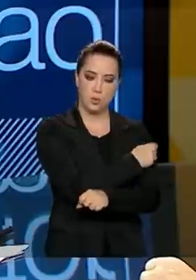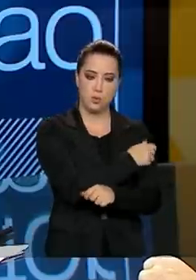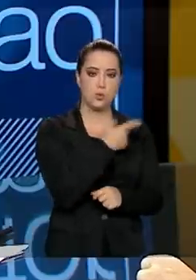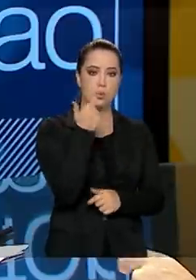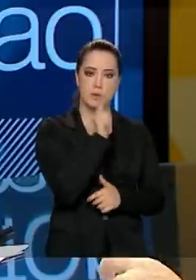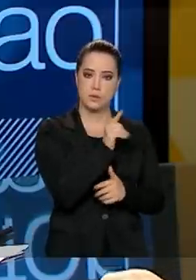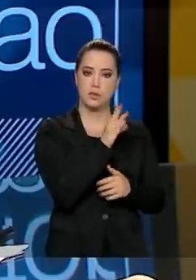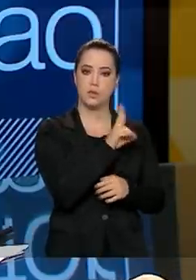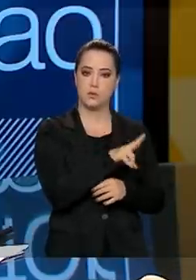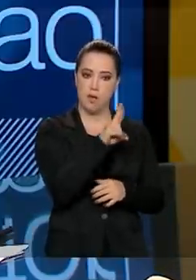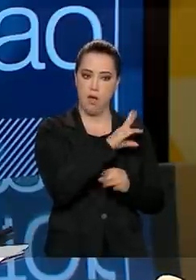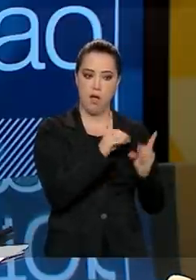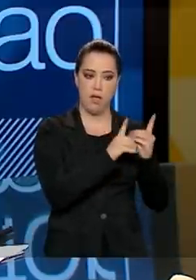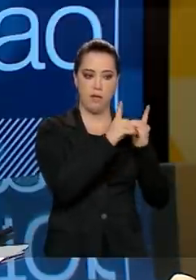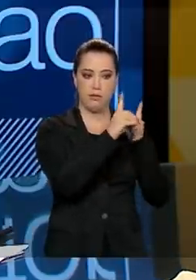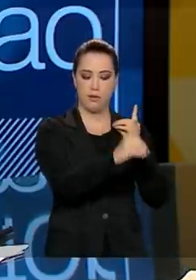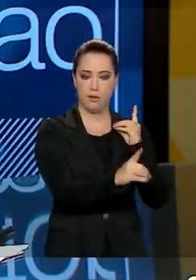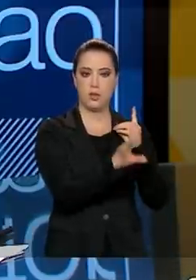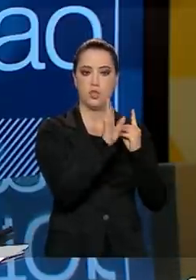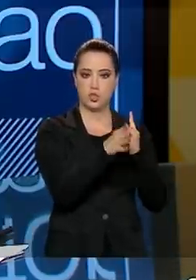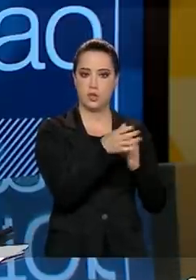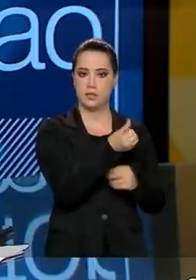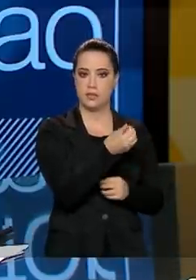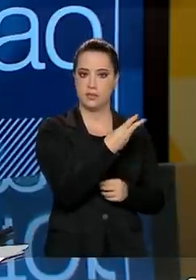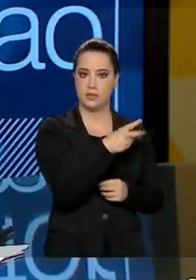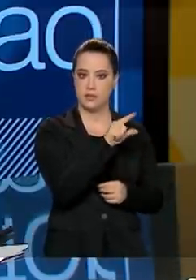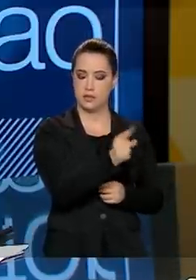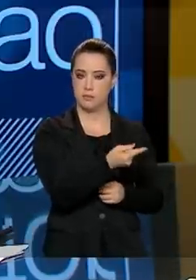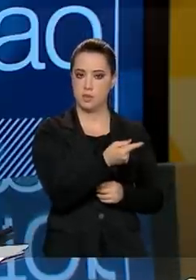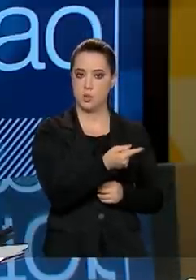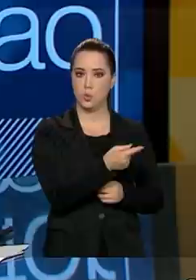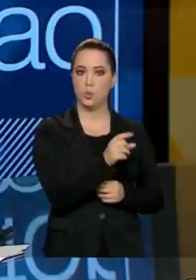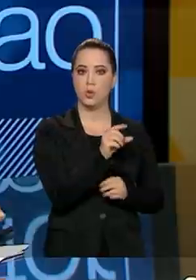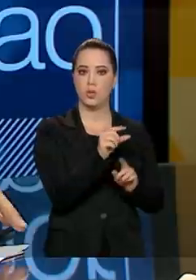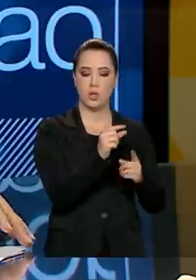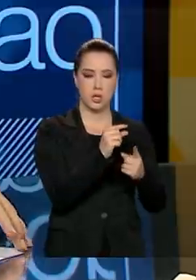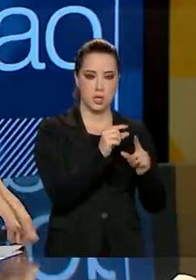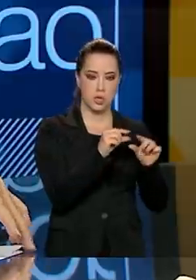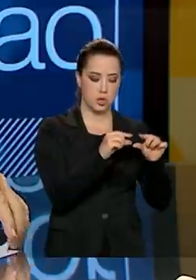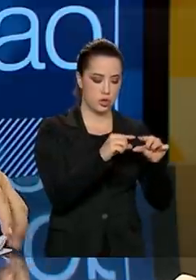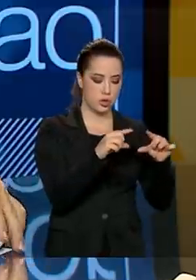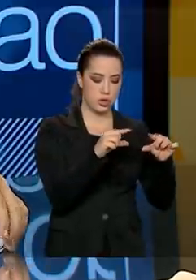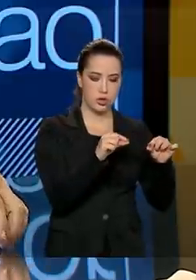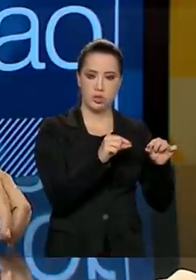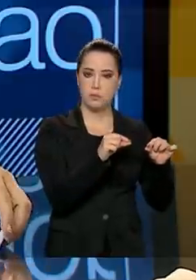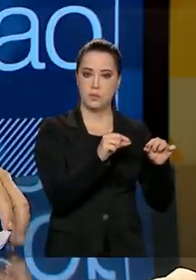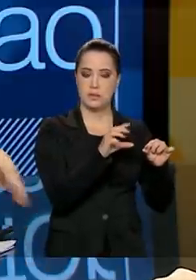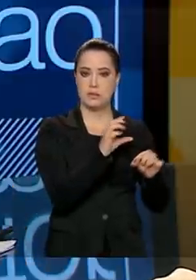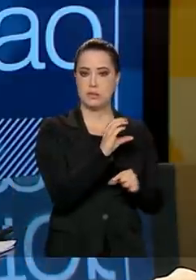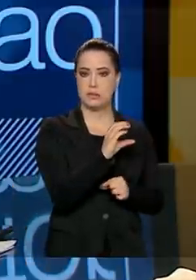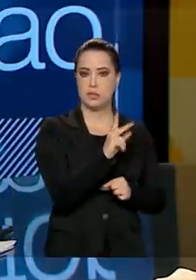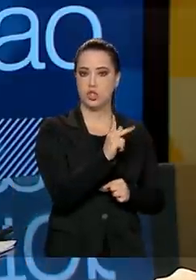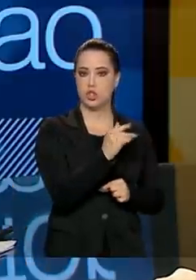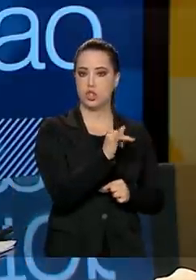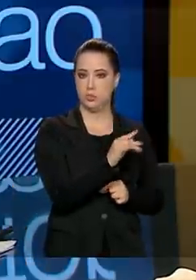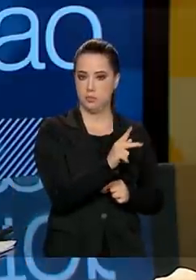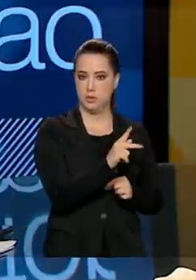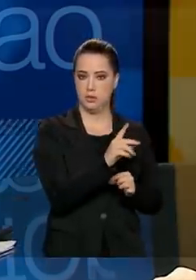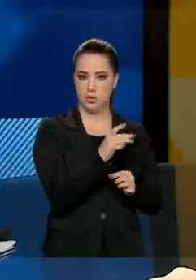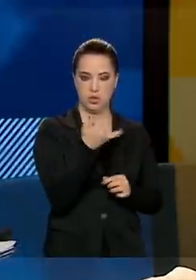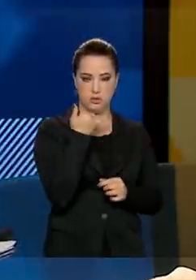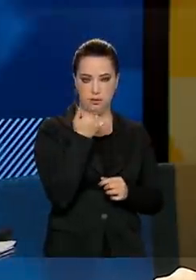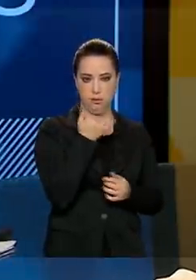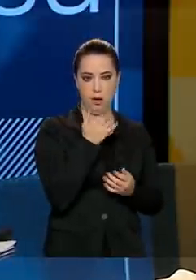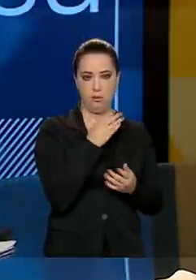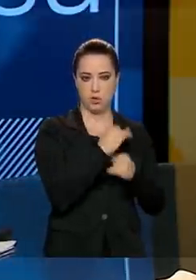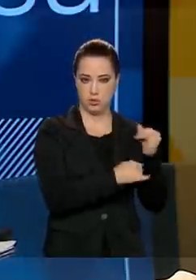já são quase 63 mil chips distribuídos no país. Se eu estiver errado, o senhor pode me corrigir. Essa foi uma ação também bem